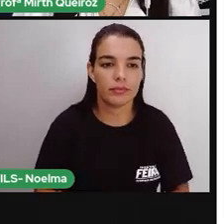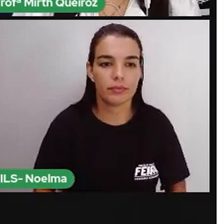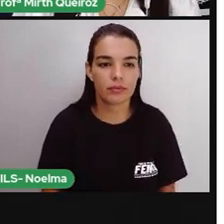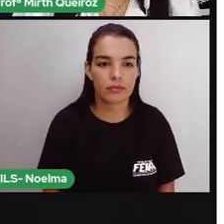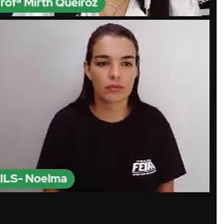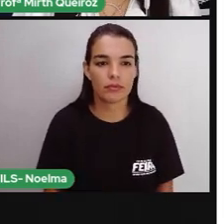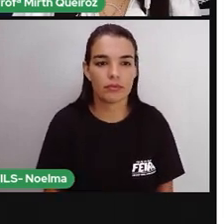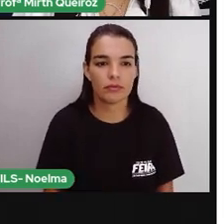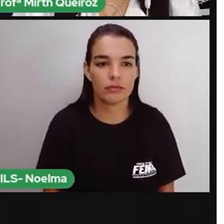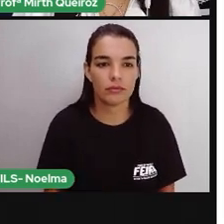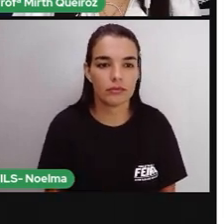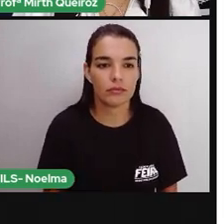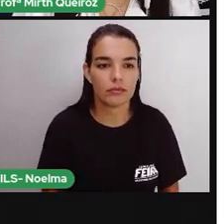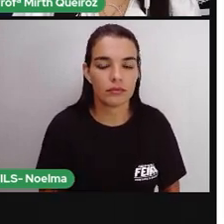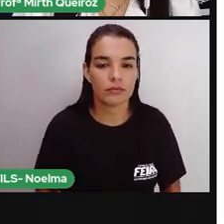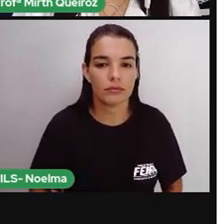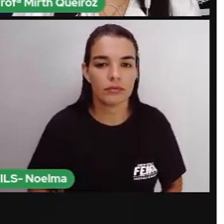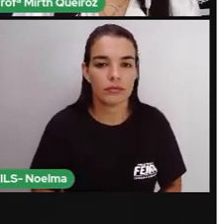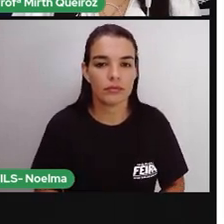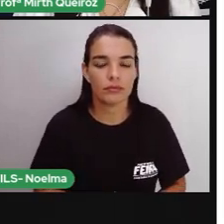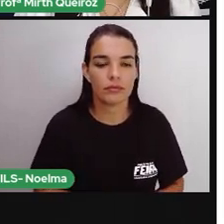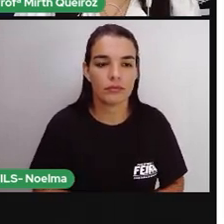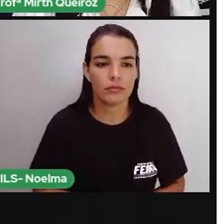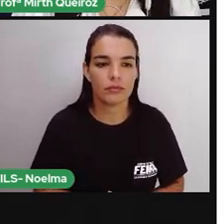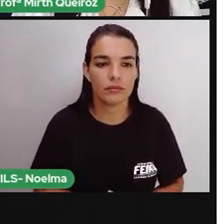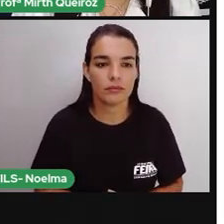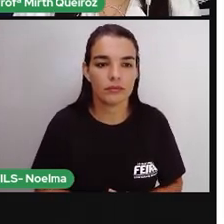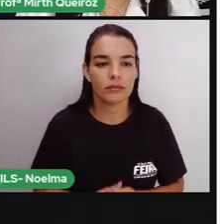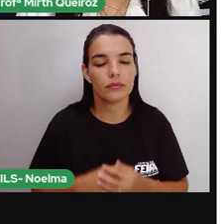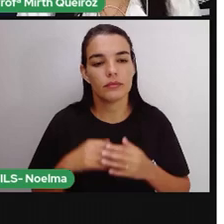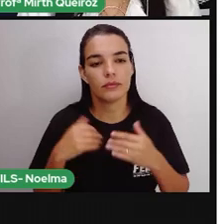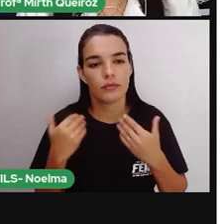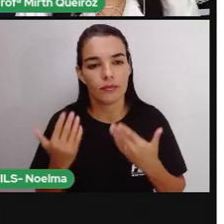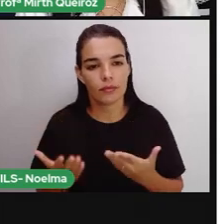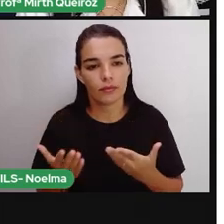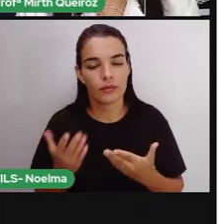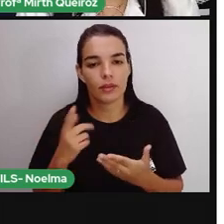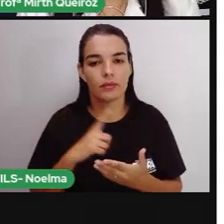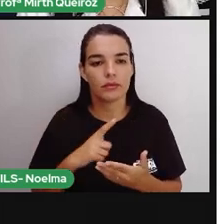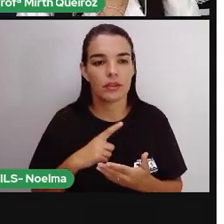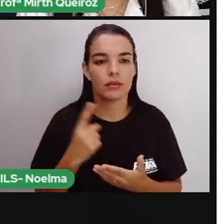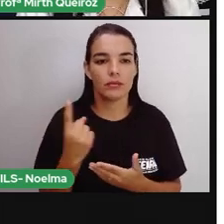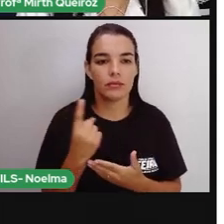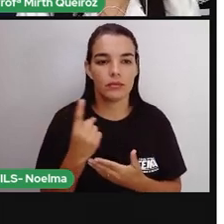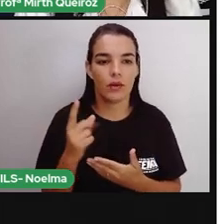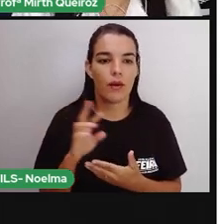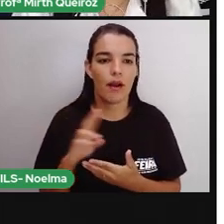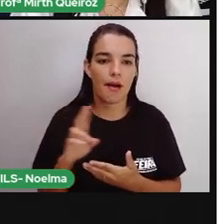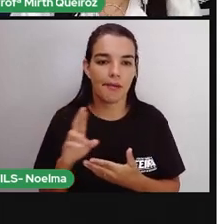Um 0, o outro 0. Então, a vírgula e o 1. E aí, a gente tem 1 real.